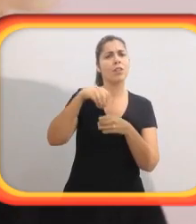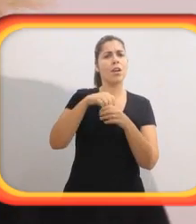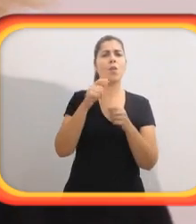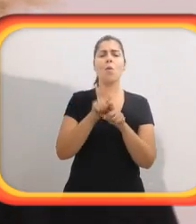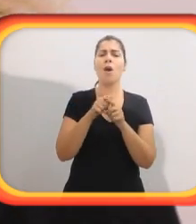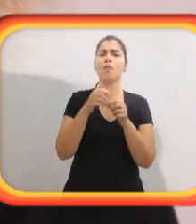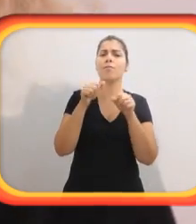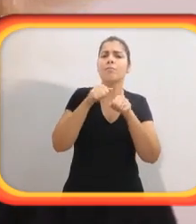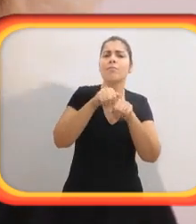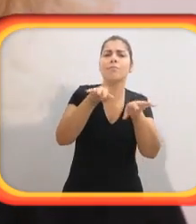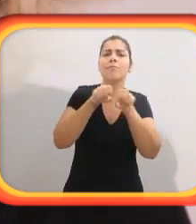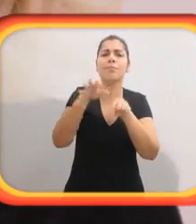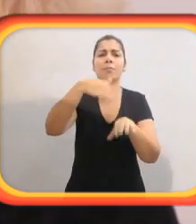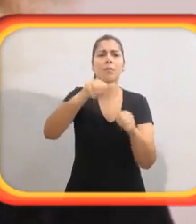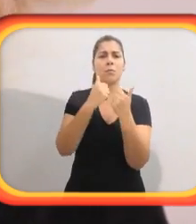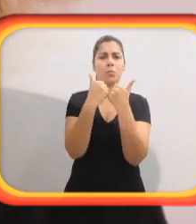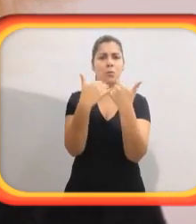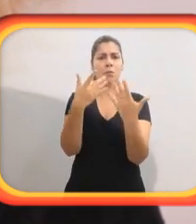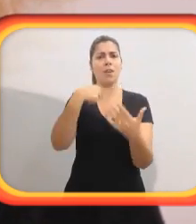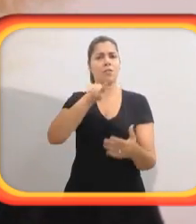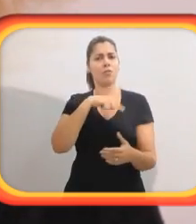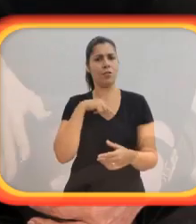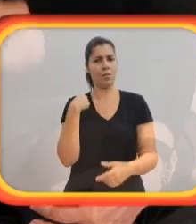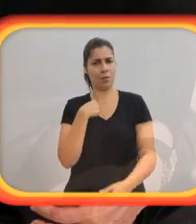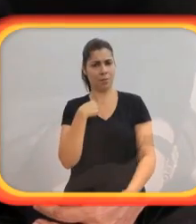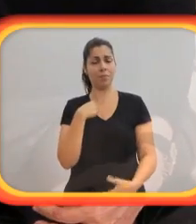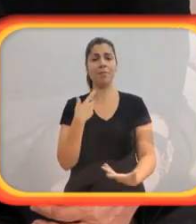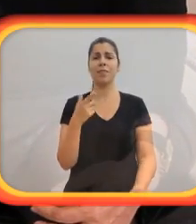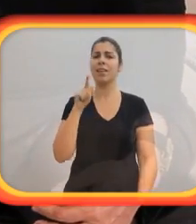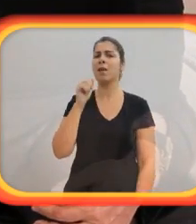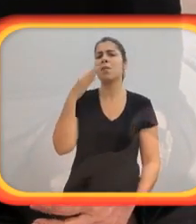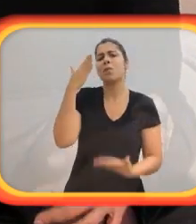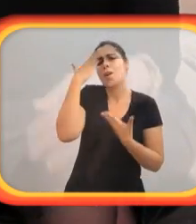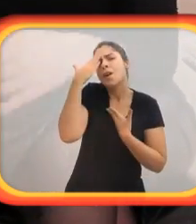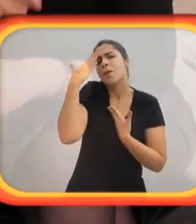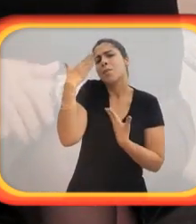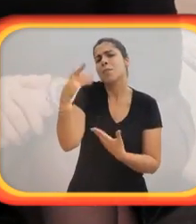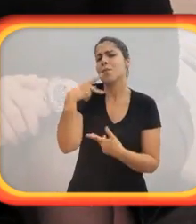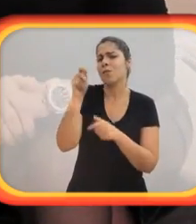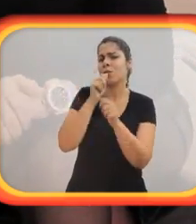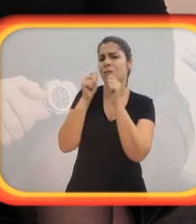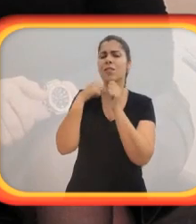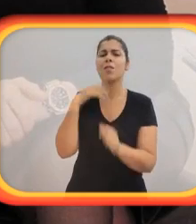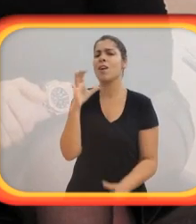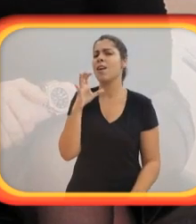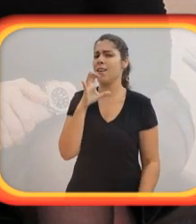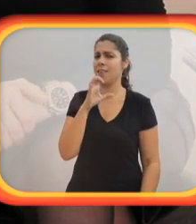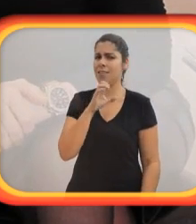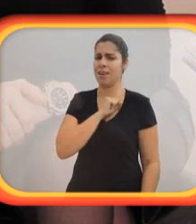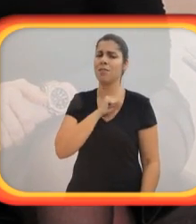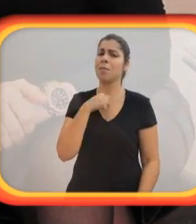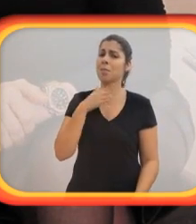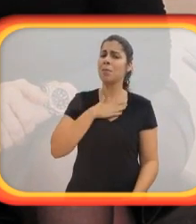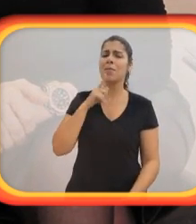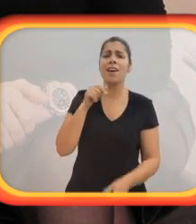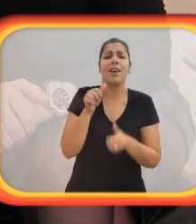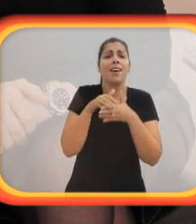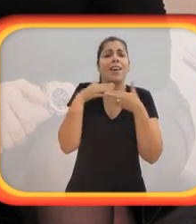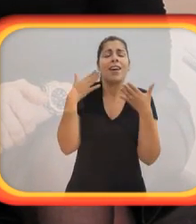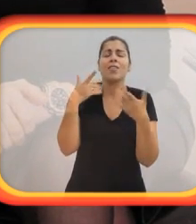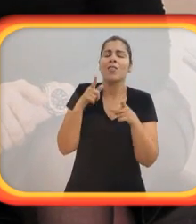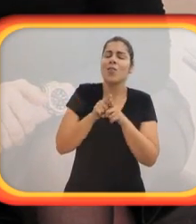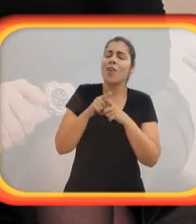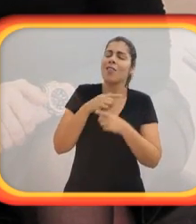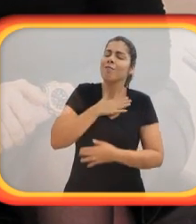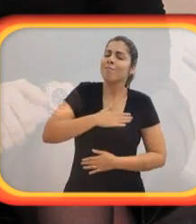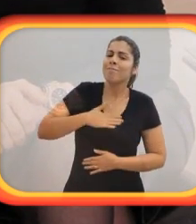alimento, que é o público que vai dar para a gente. Ó, Gabi, muito obrigada pela sua entrevista. Eu o amei. E